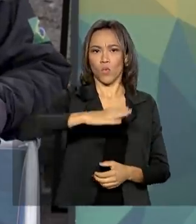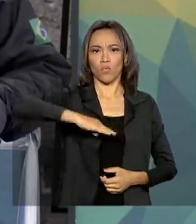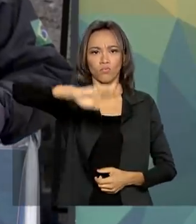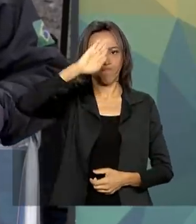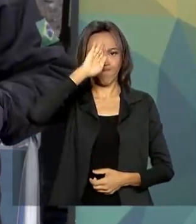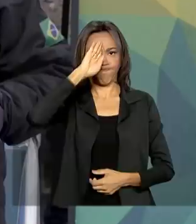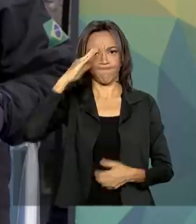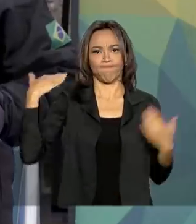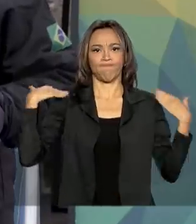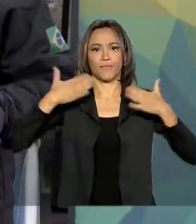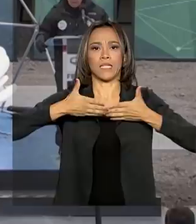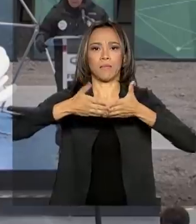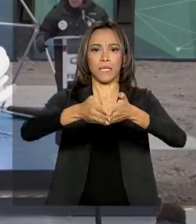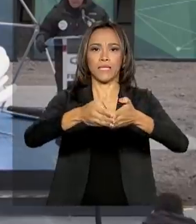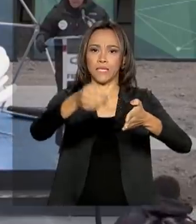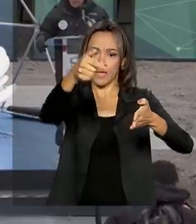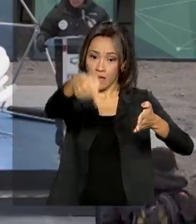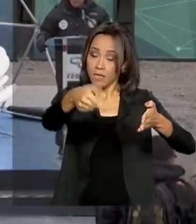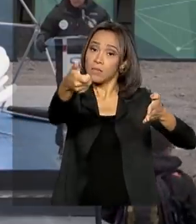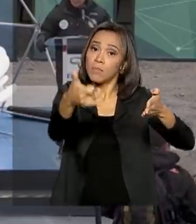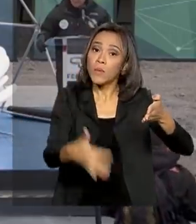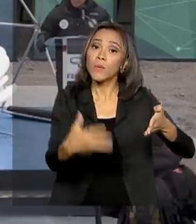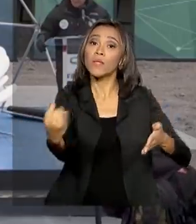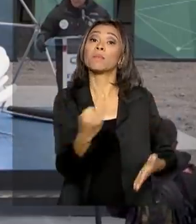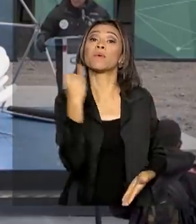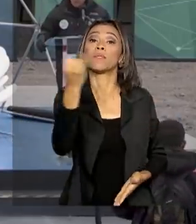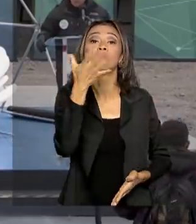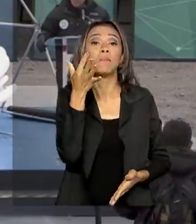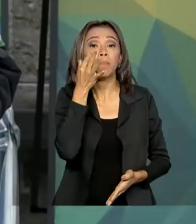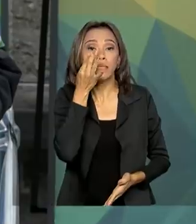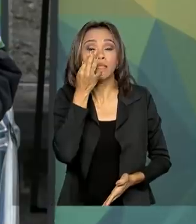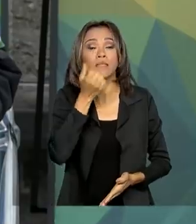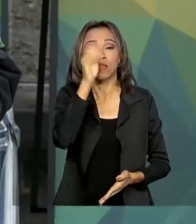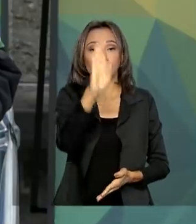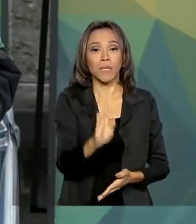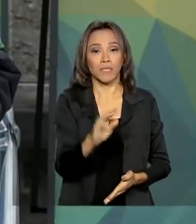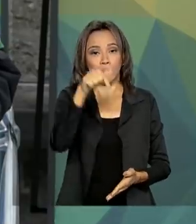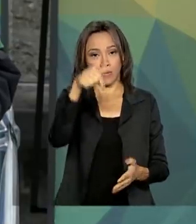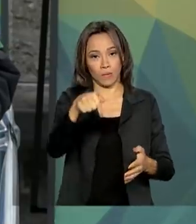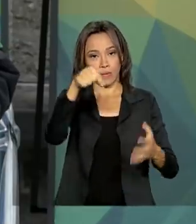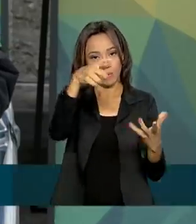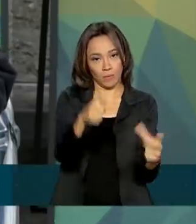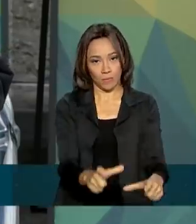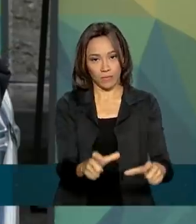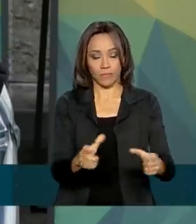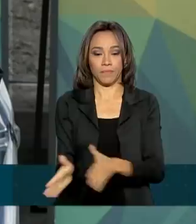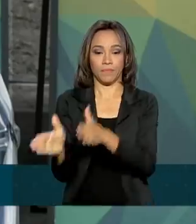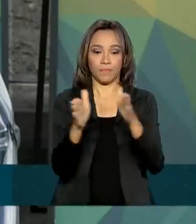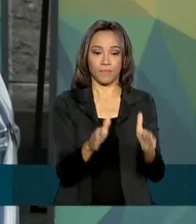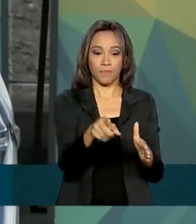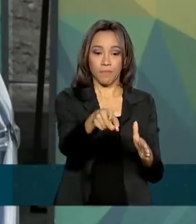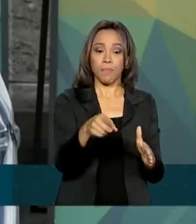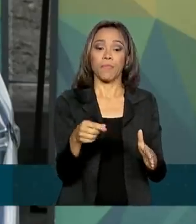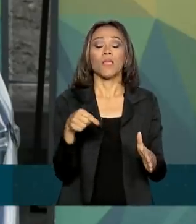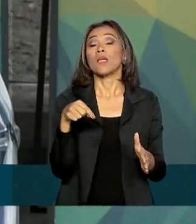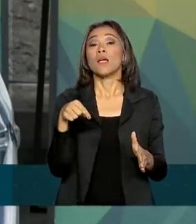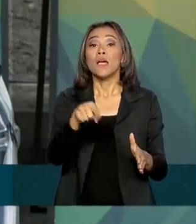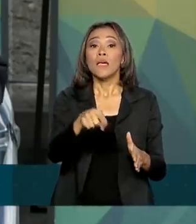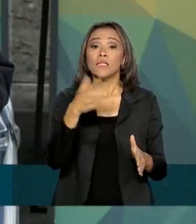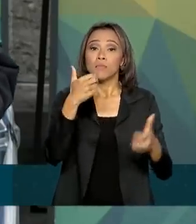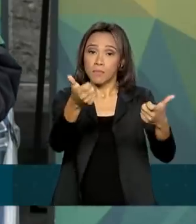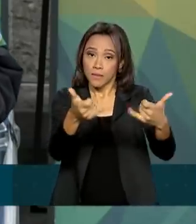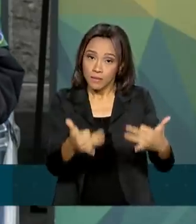Marinha falou sobre a importância da presença brasileira na Antártica. O continente Antártico é reconhecido por deterem comparáveis